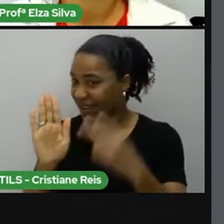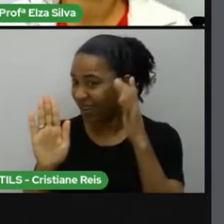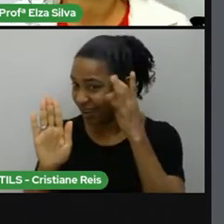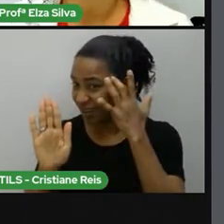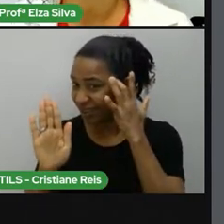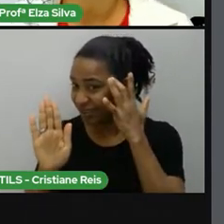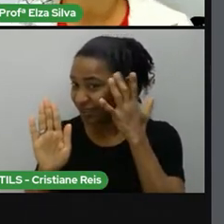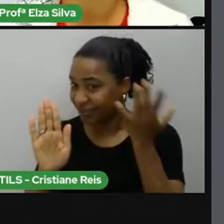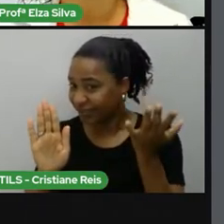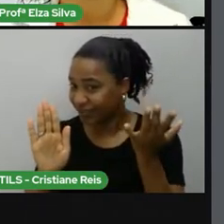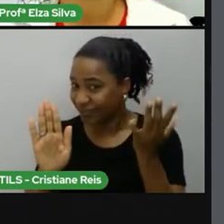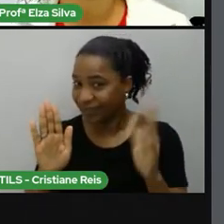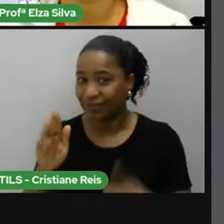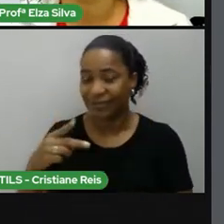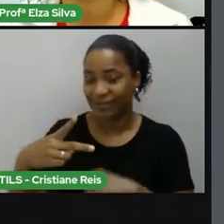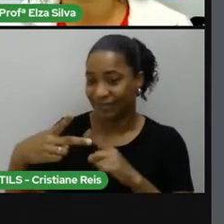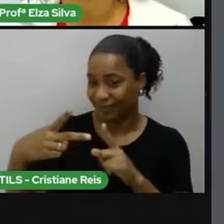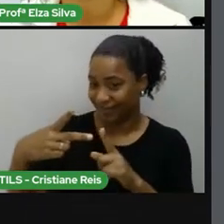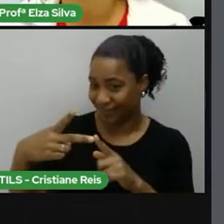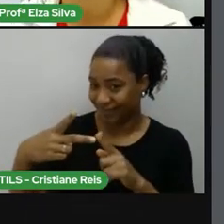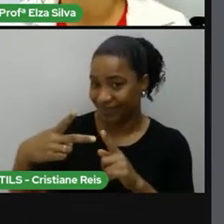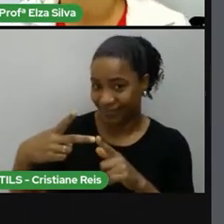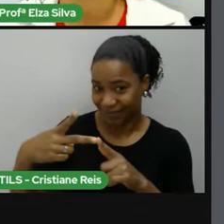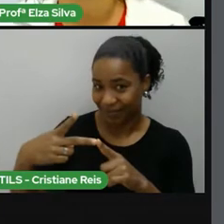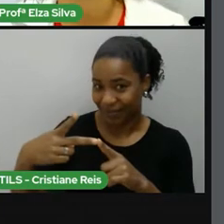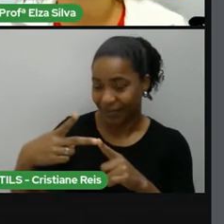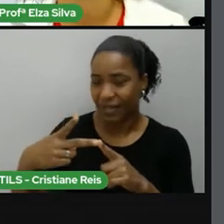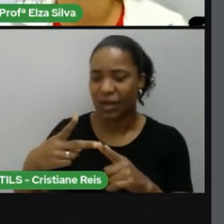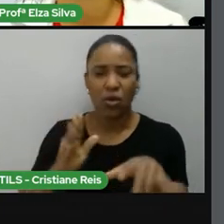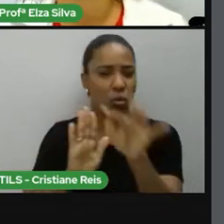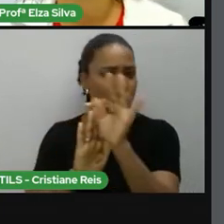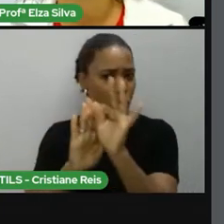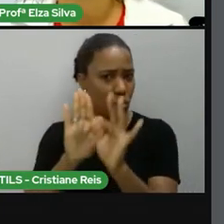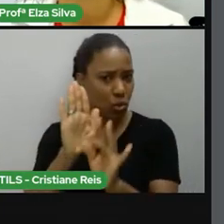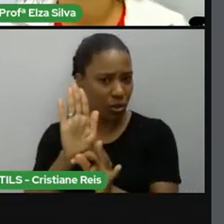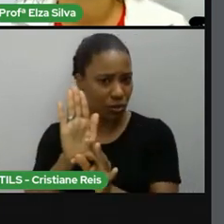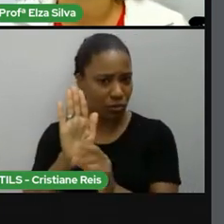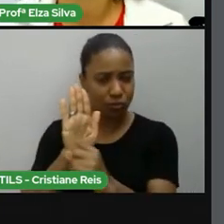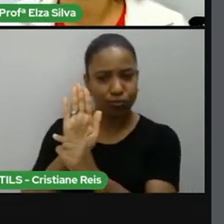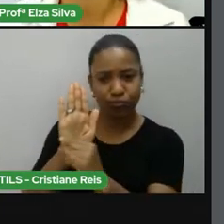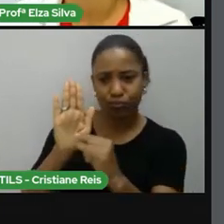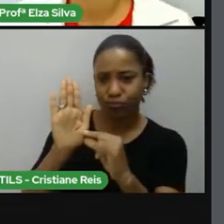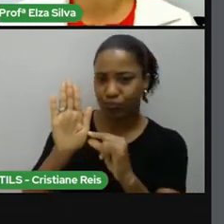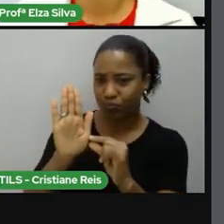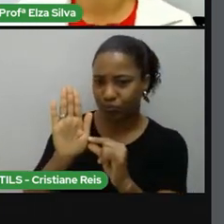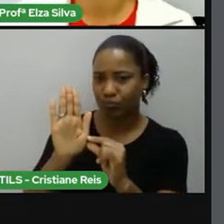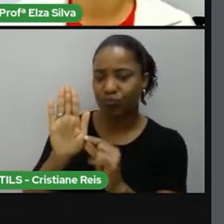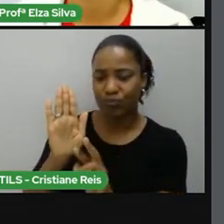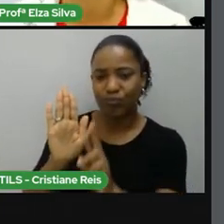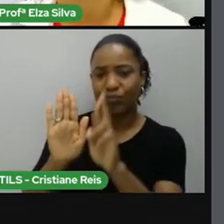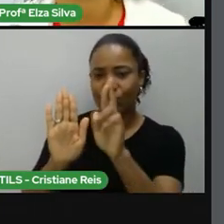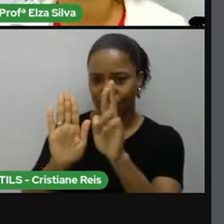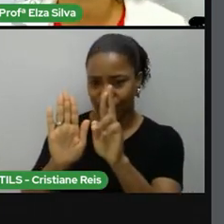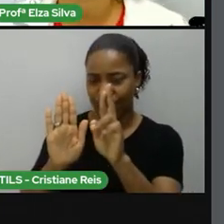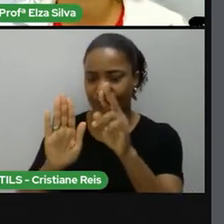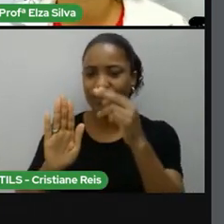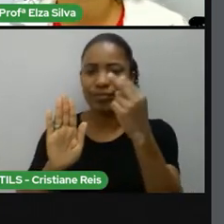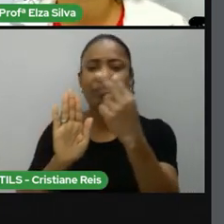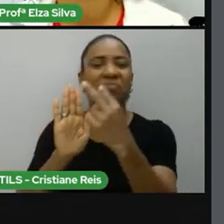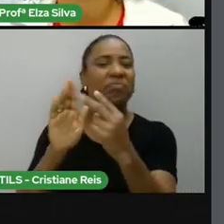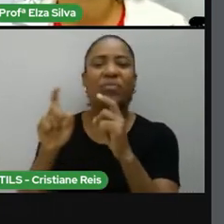Quais informações há em um texto biográfico? Você já leu uma biografia?